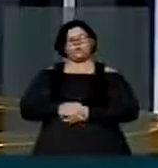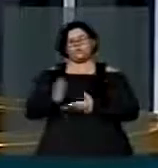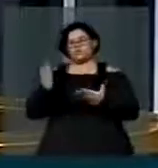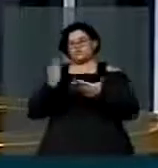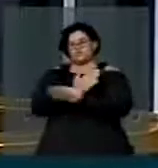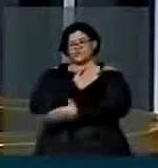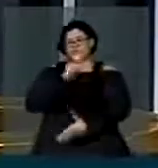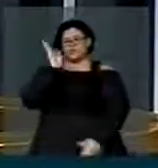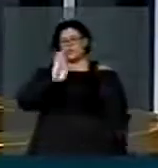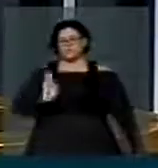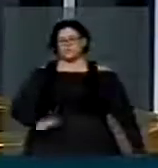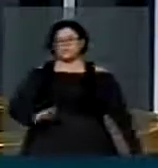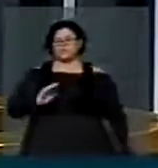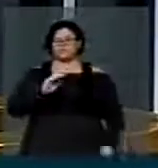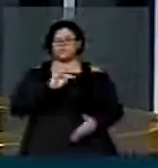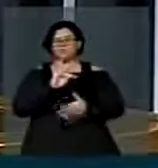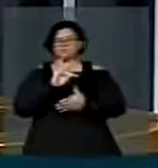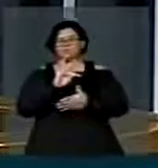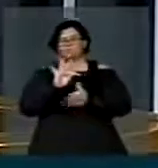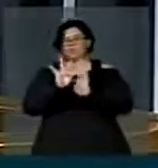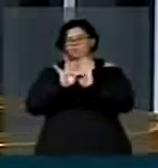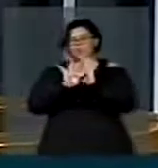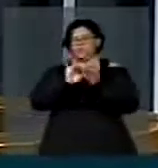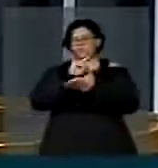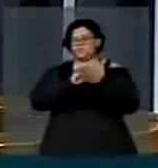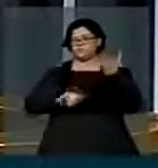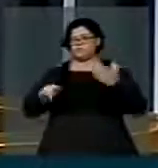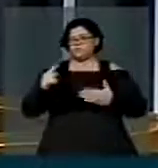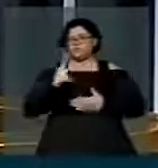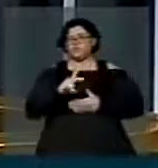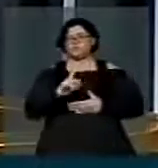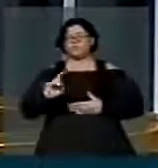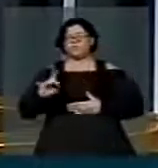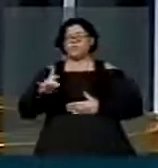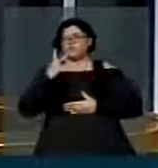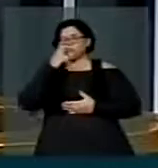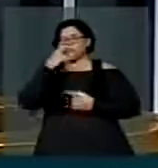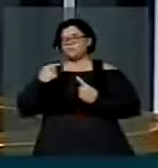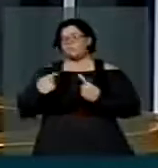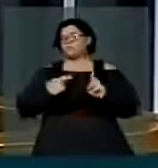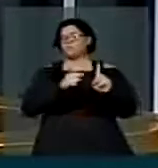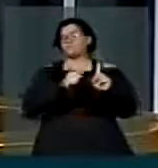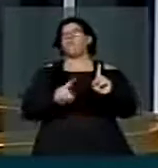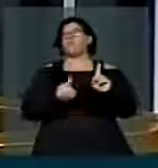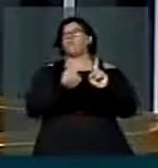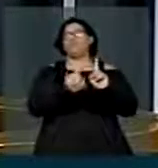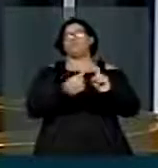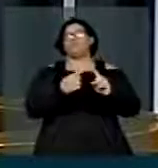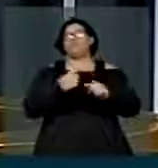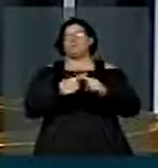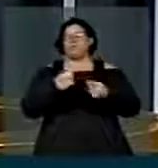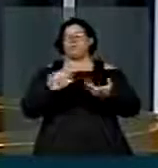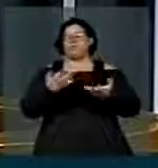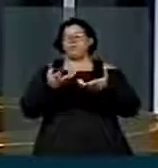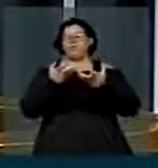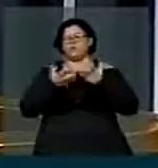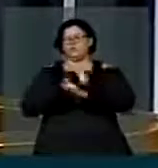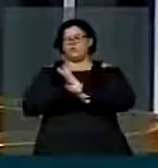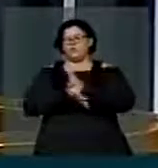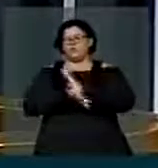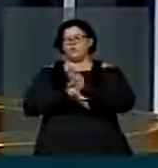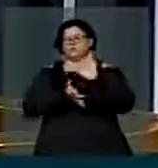169 é apenas uma das ofensivas ruralistas para minguar os direitos democráticos